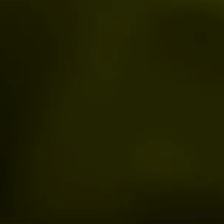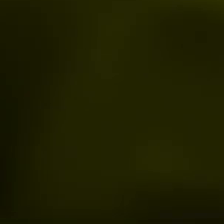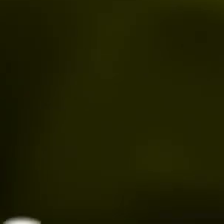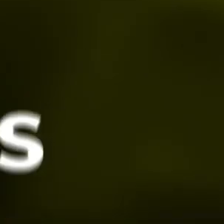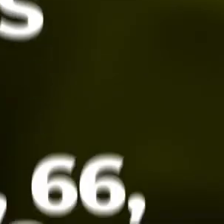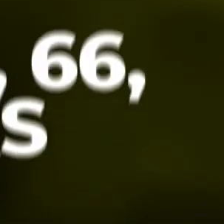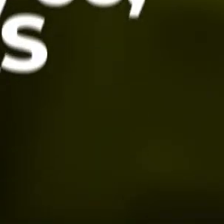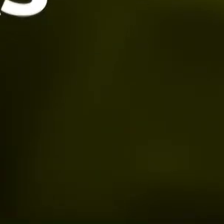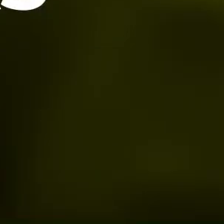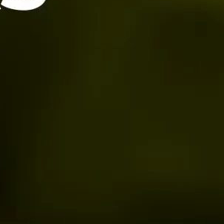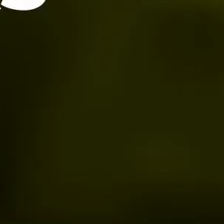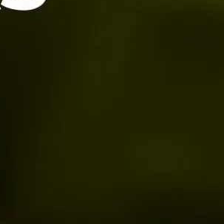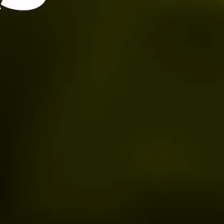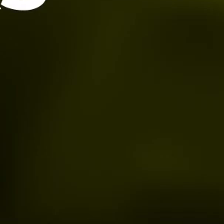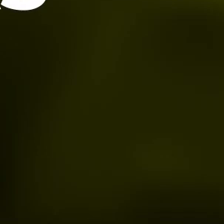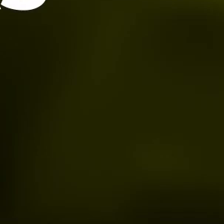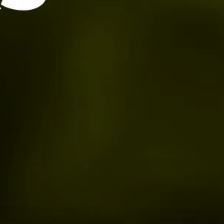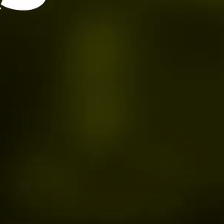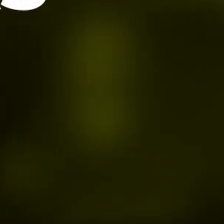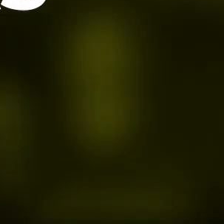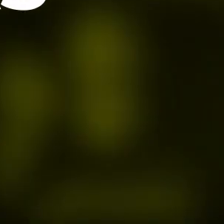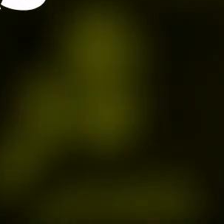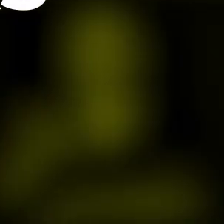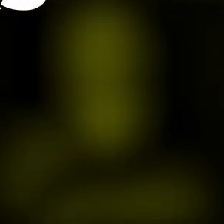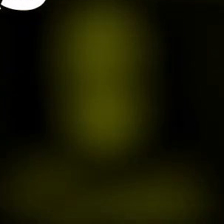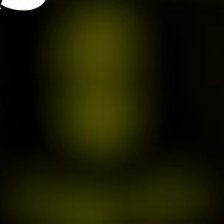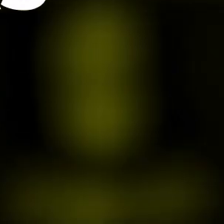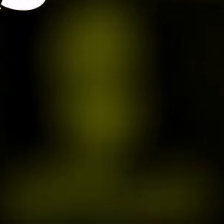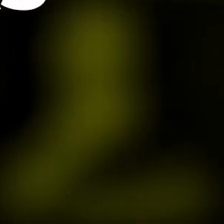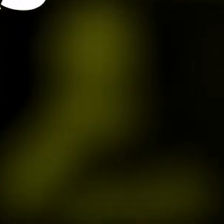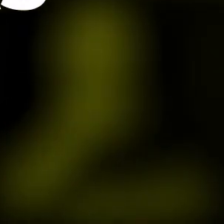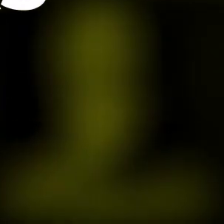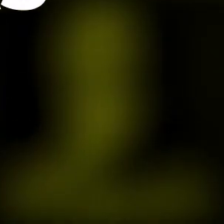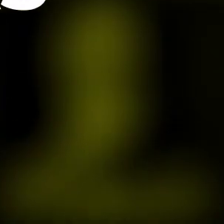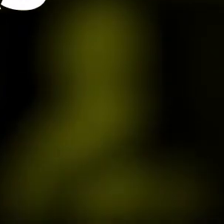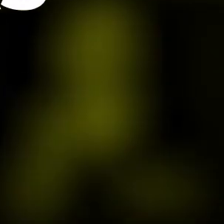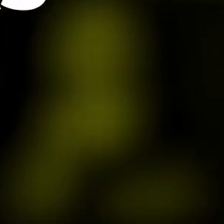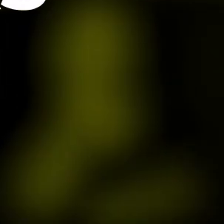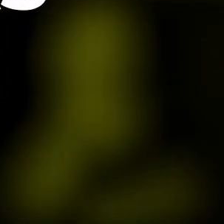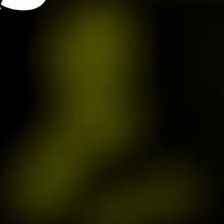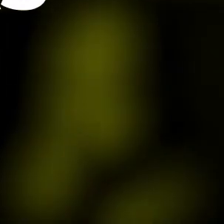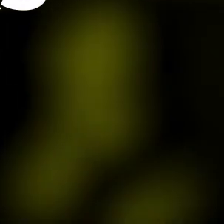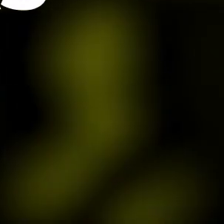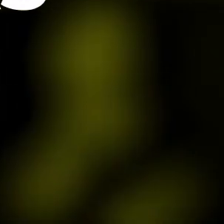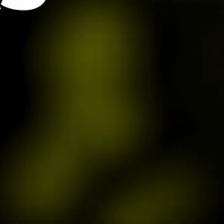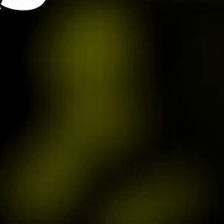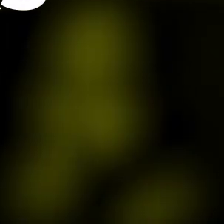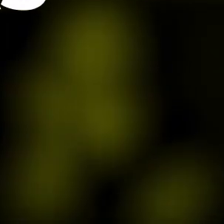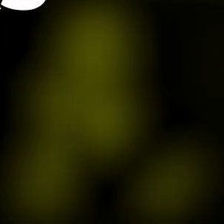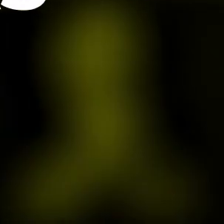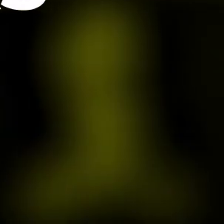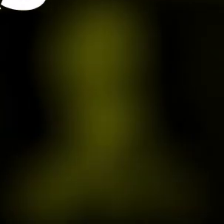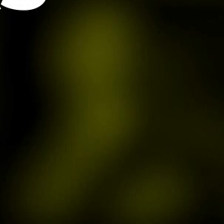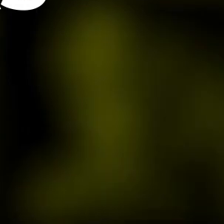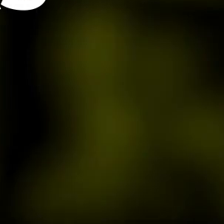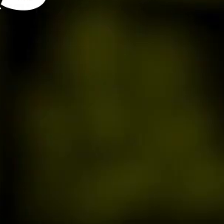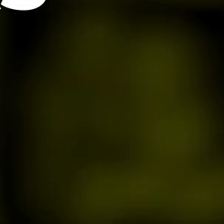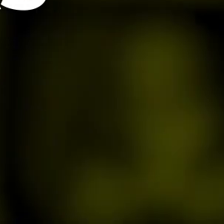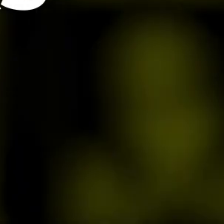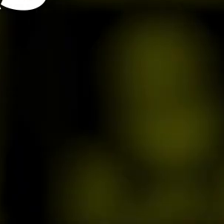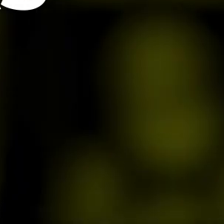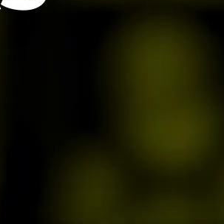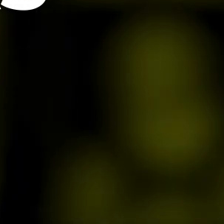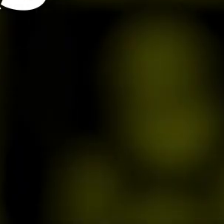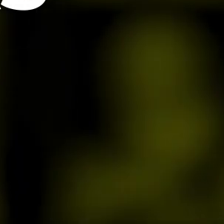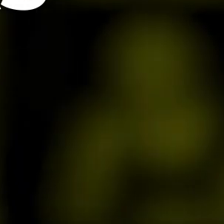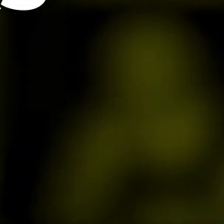Campinas. A audiência para discutir os dois projetos será no plenário José Maria Matosinho, com a entrada na Avenida Engenheiro Roberto Mangi,